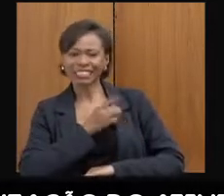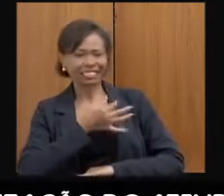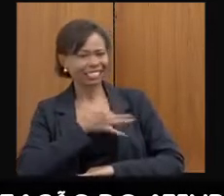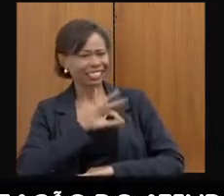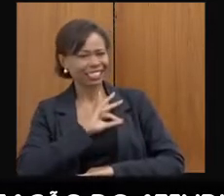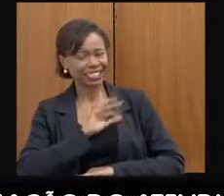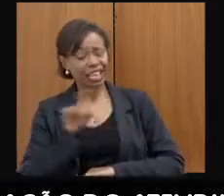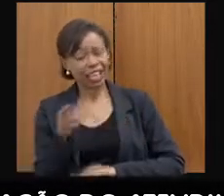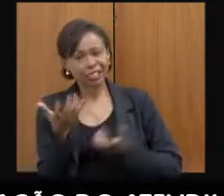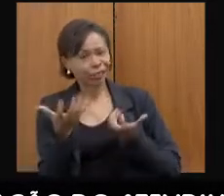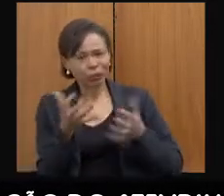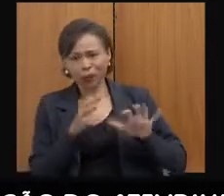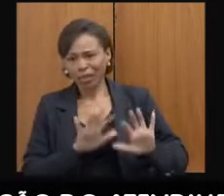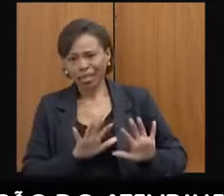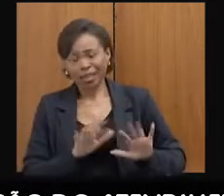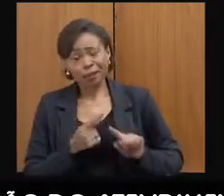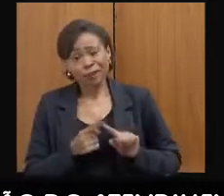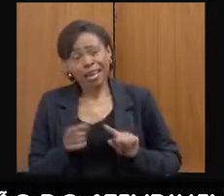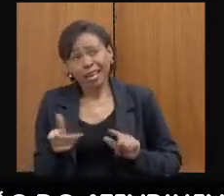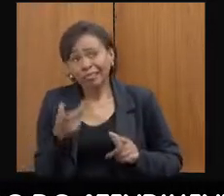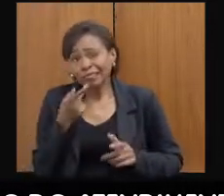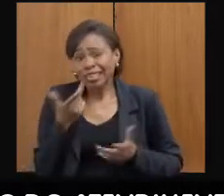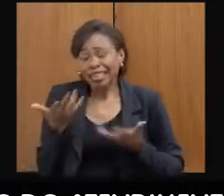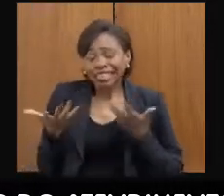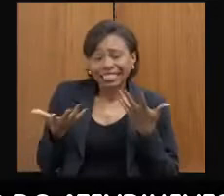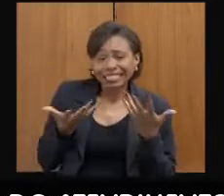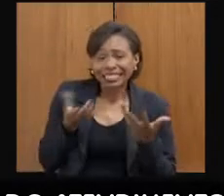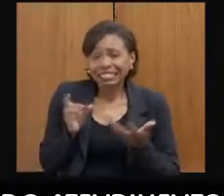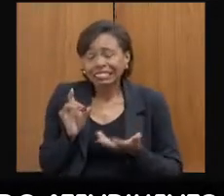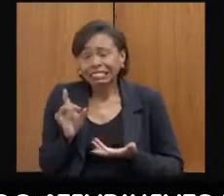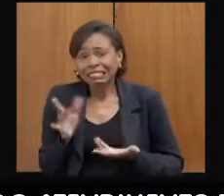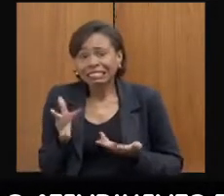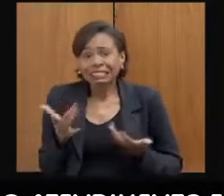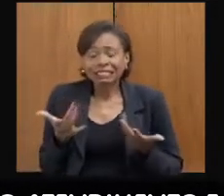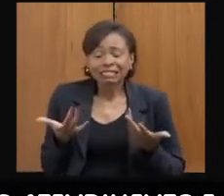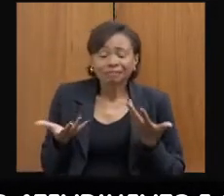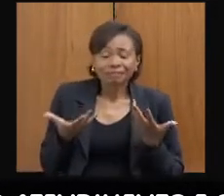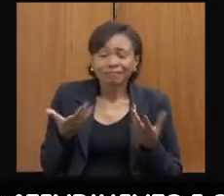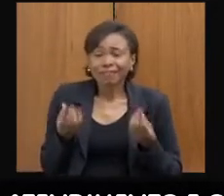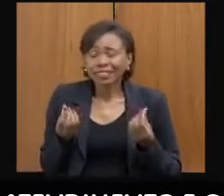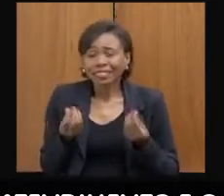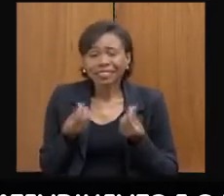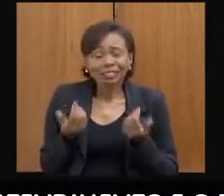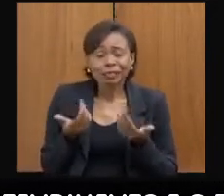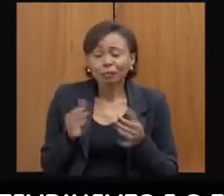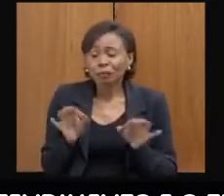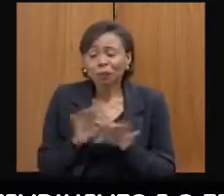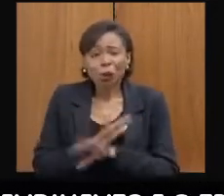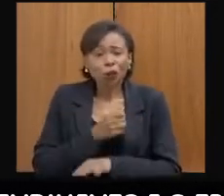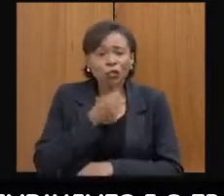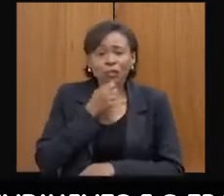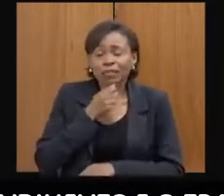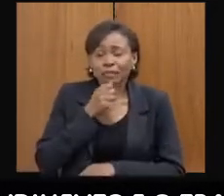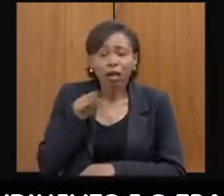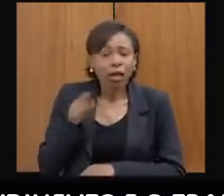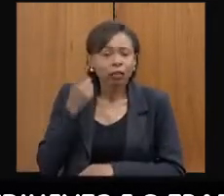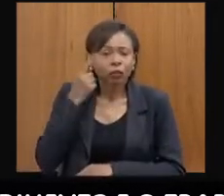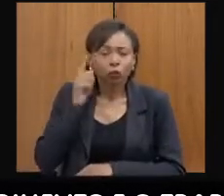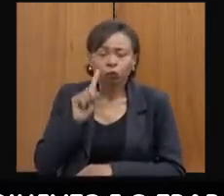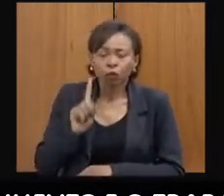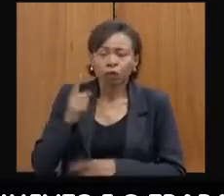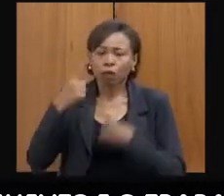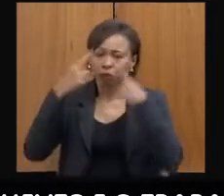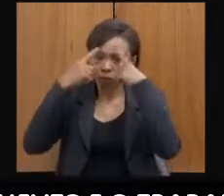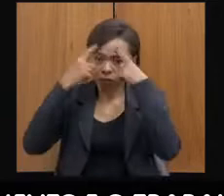não está preparada naquele momento, ainda não se viu em situação de violência, mas ela pode retornar ou